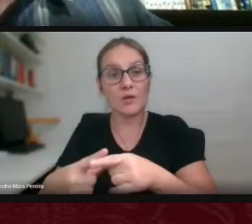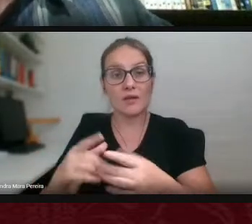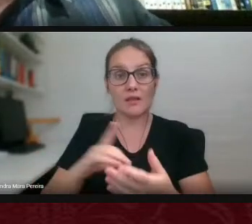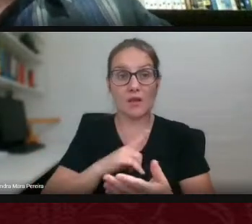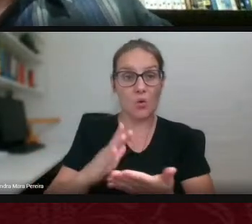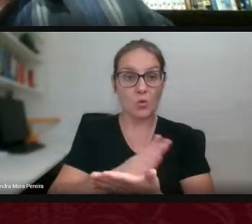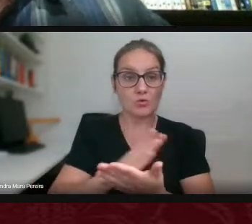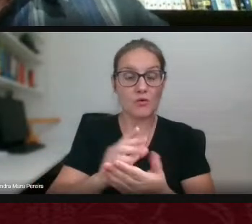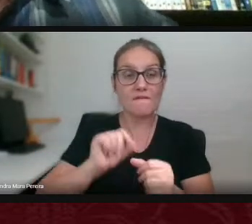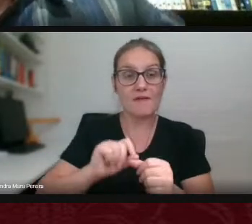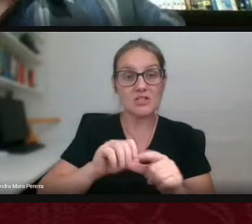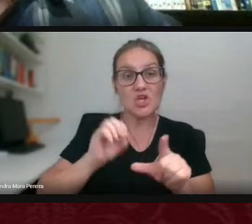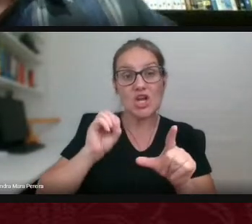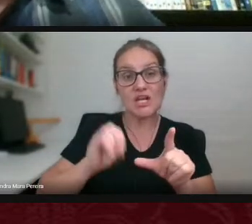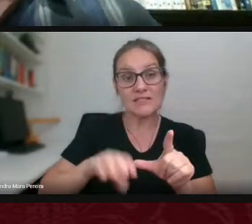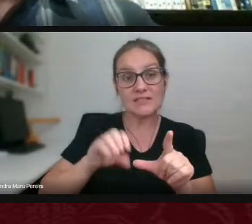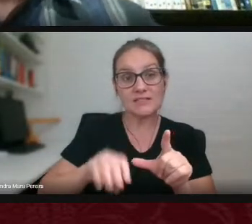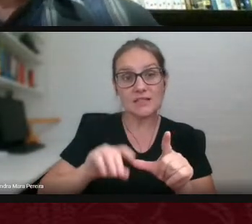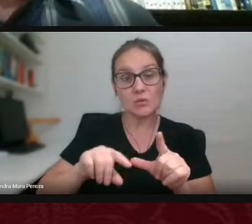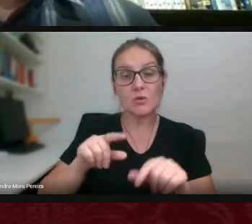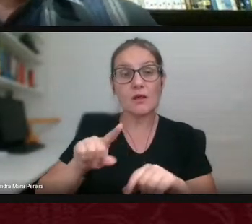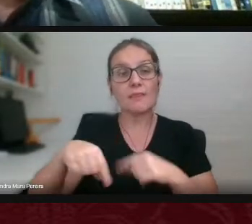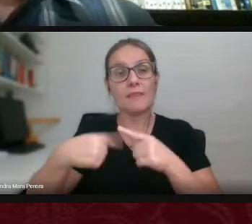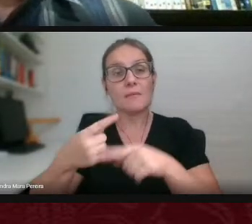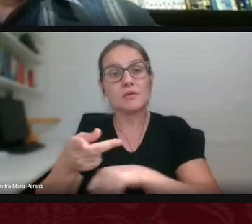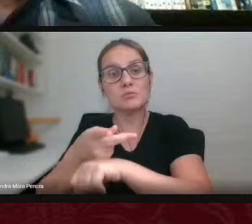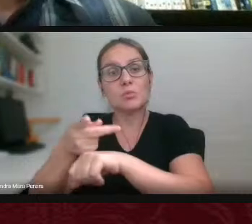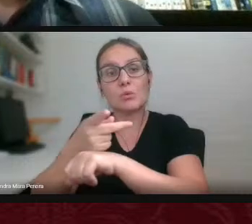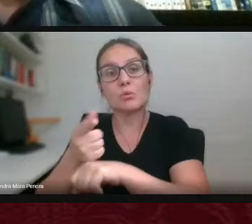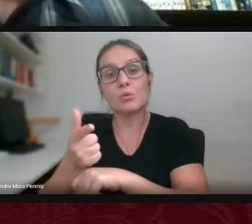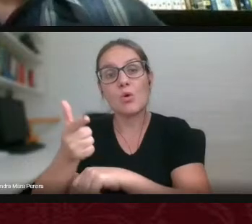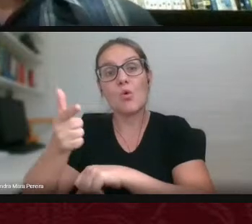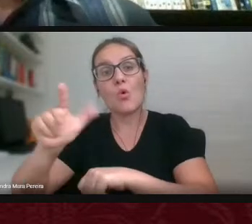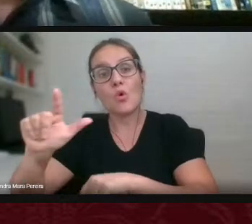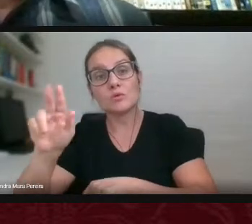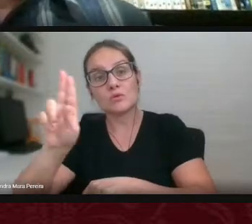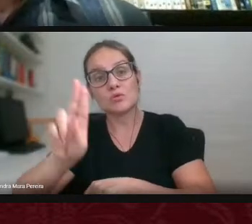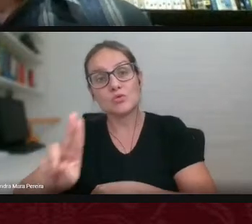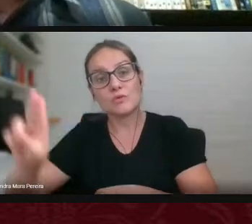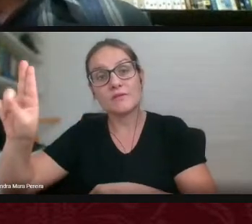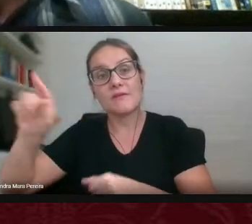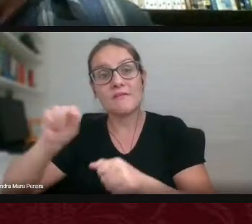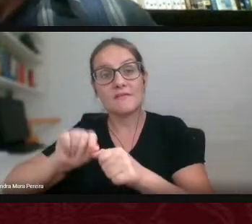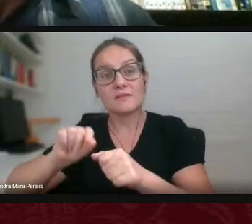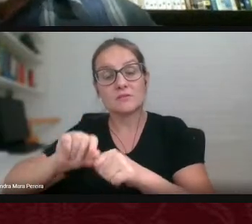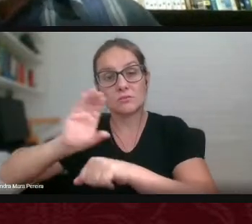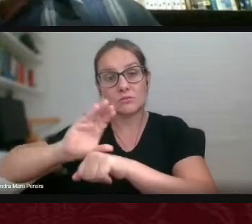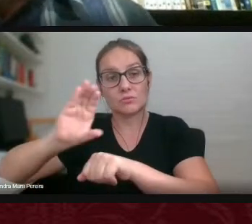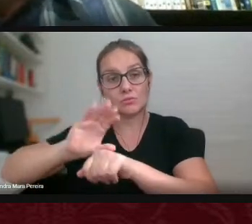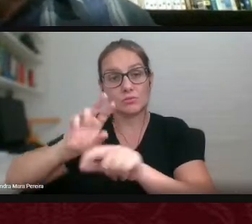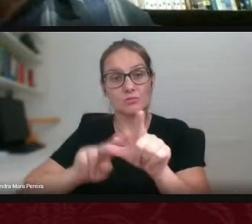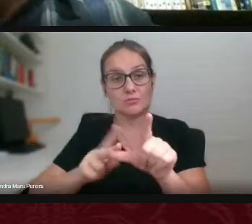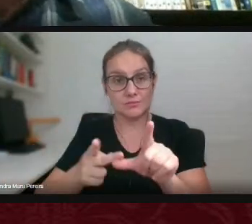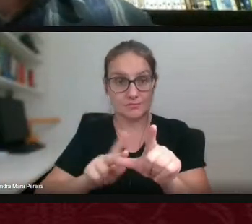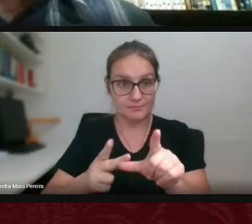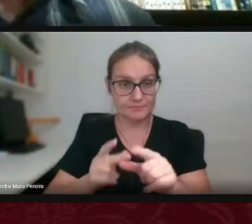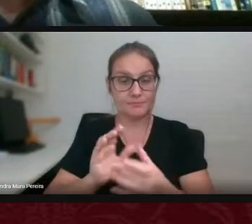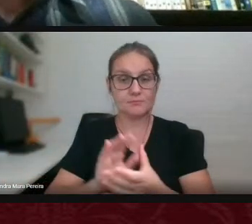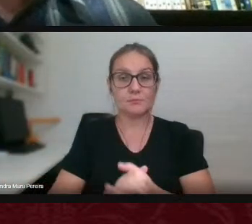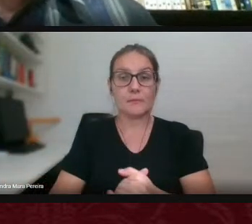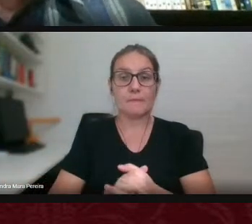na UFGB e depois vão para outras instituições para fazer o seu curso de bacharelado então essa